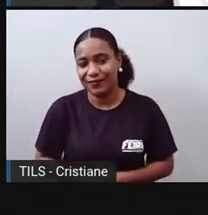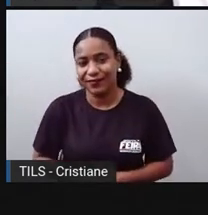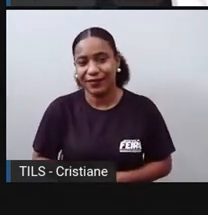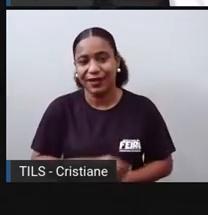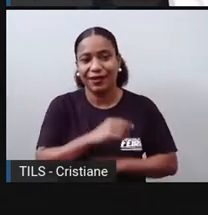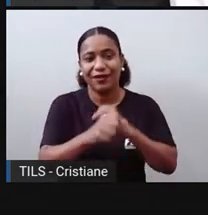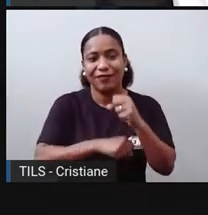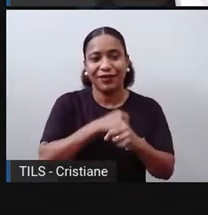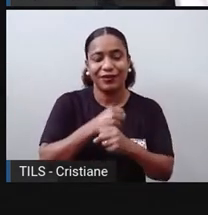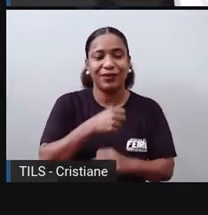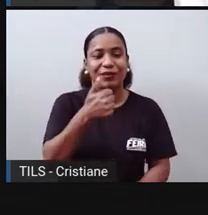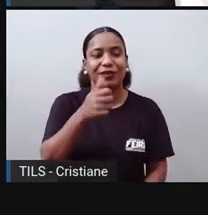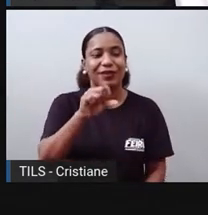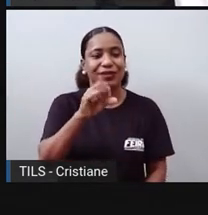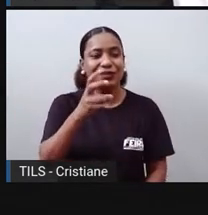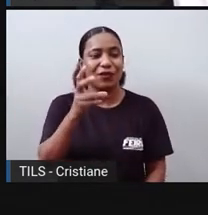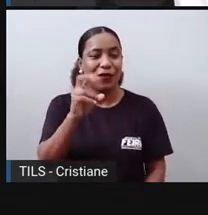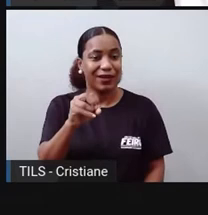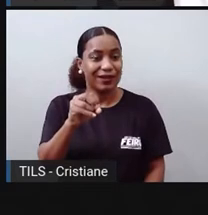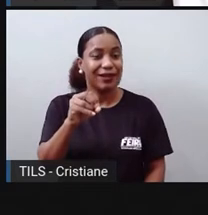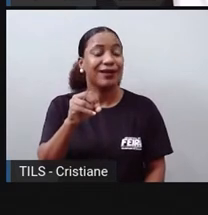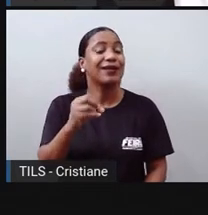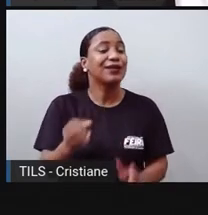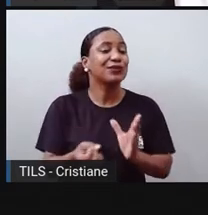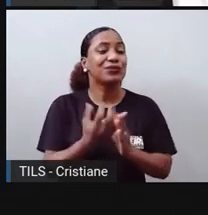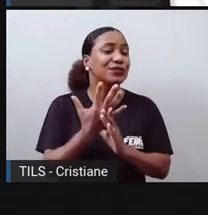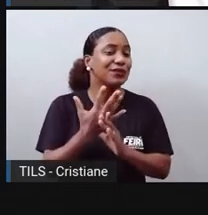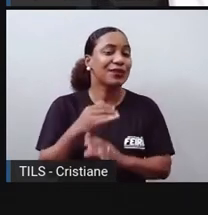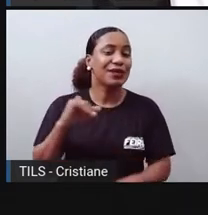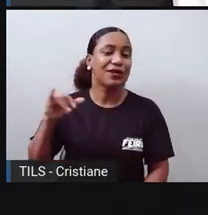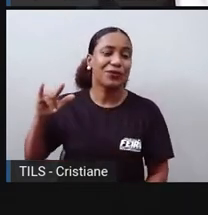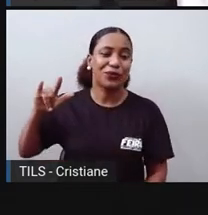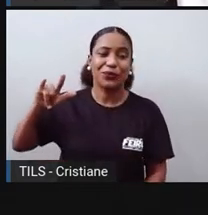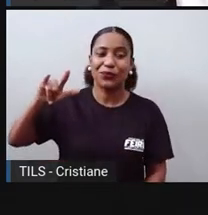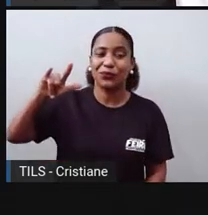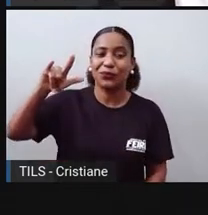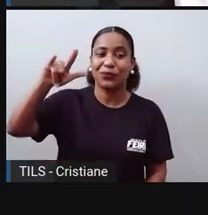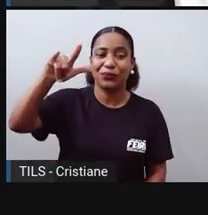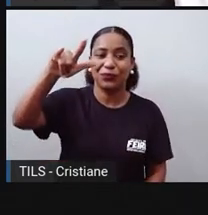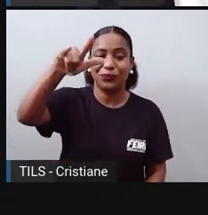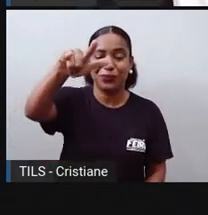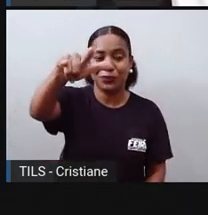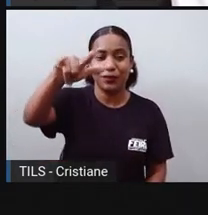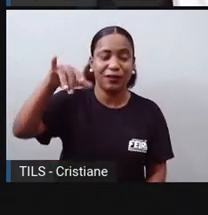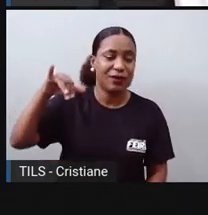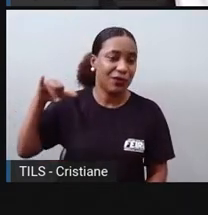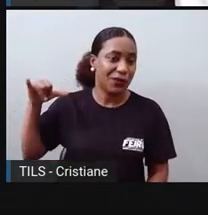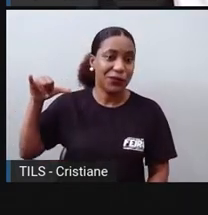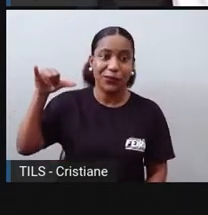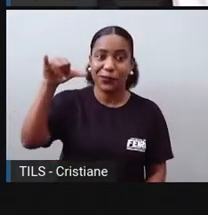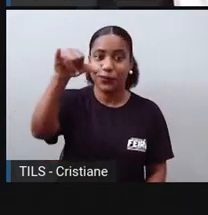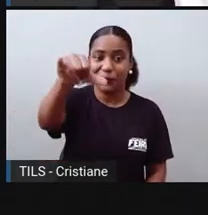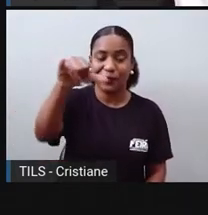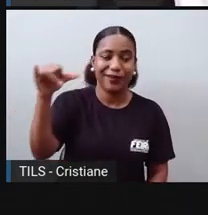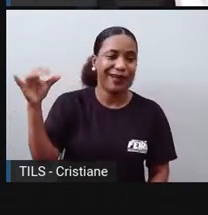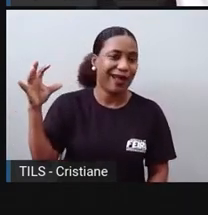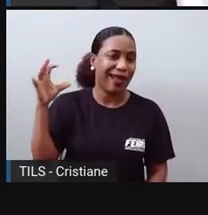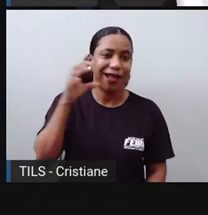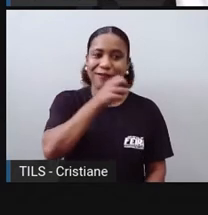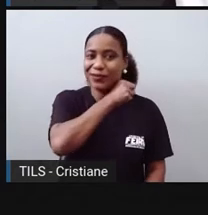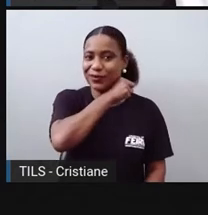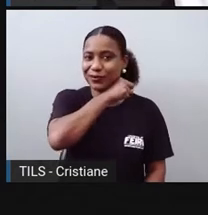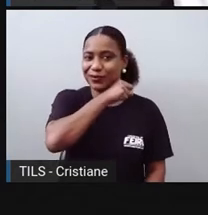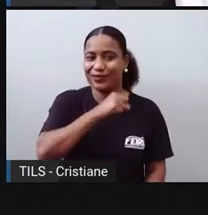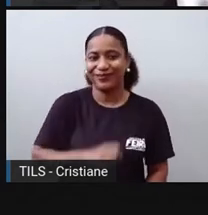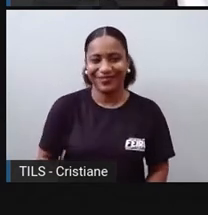aviões com hélices, né, olha a velocidade deles, de 480 a 640 km por hora. Então o